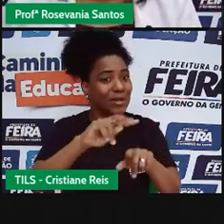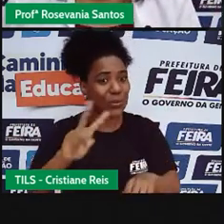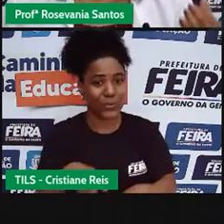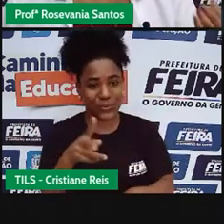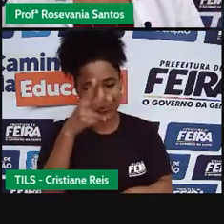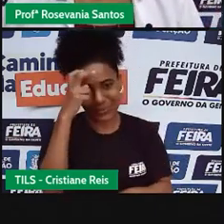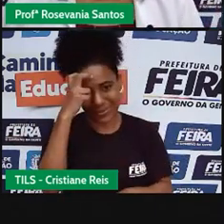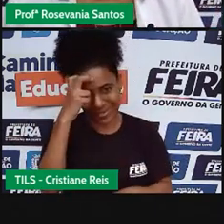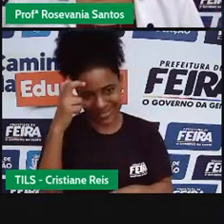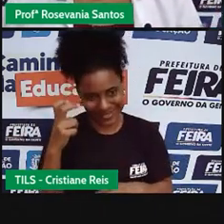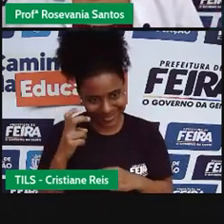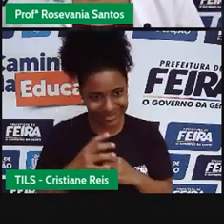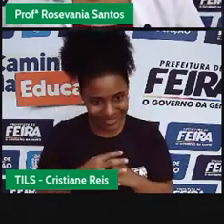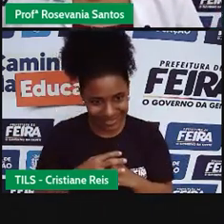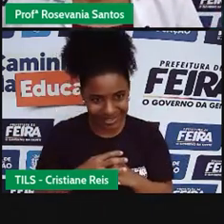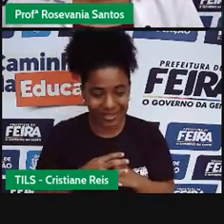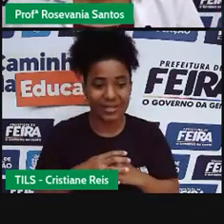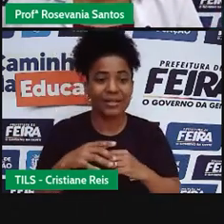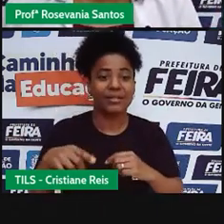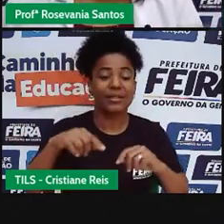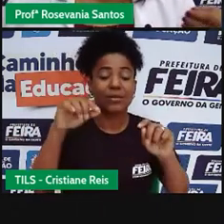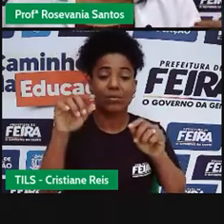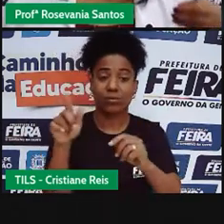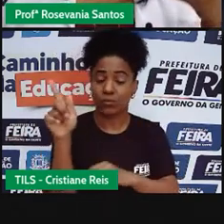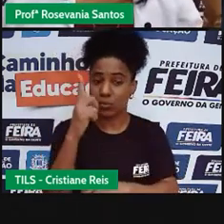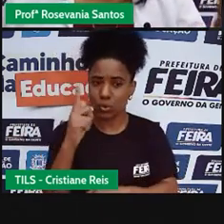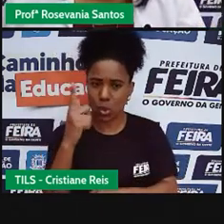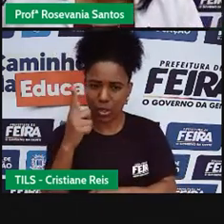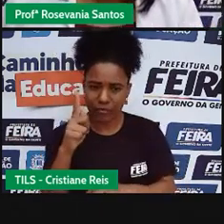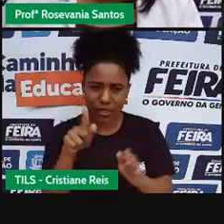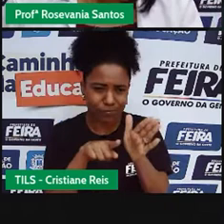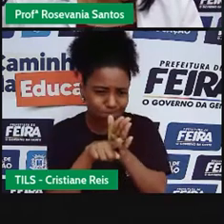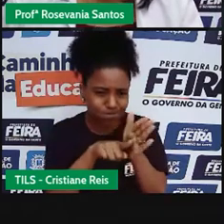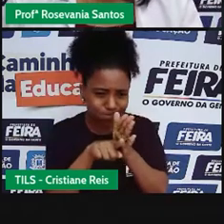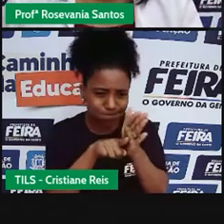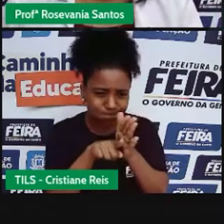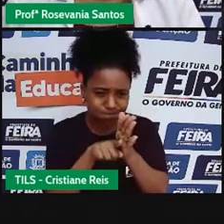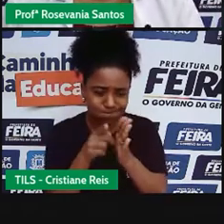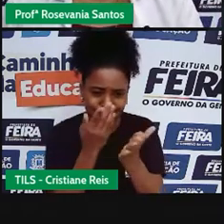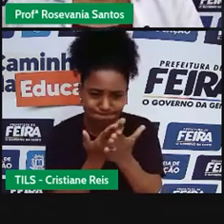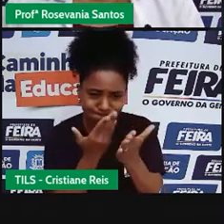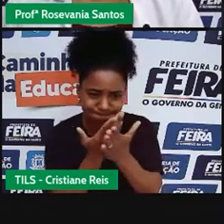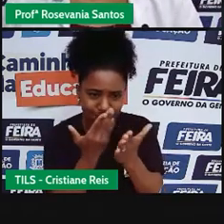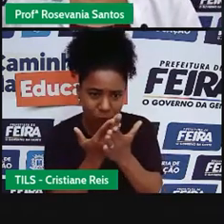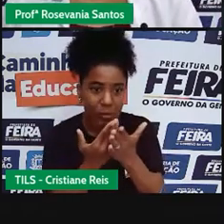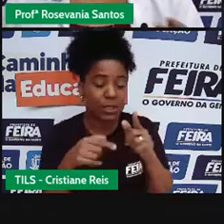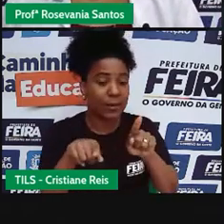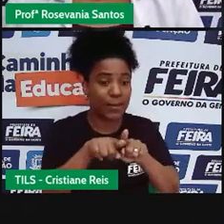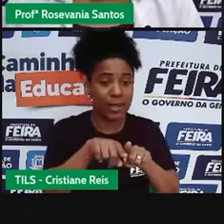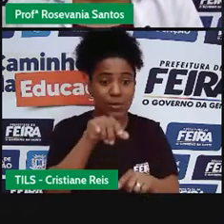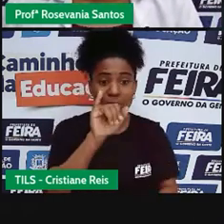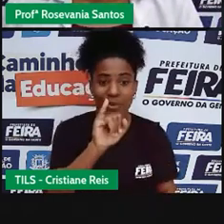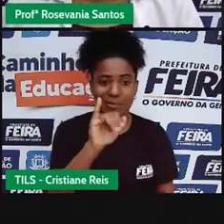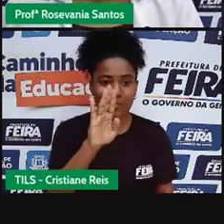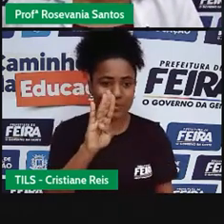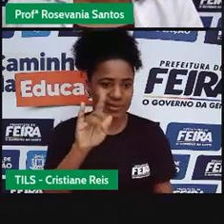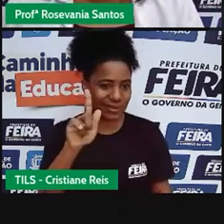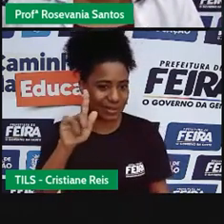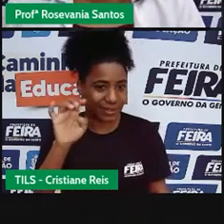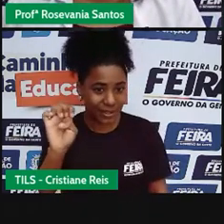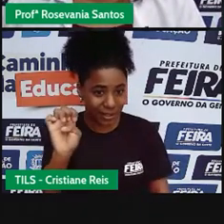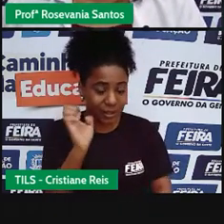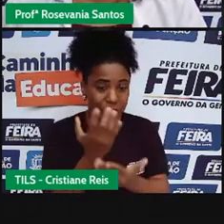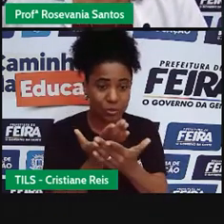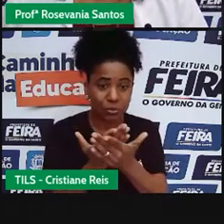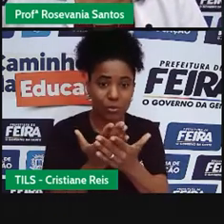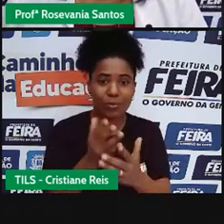aspectos aí que a maioria dos geógrafos, né, ou do pessoal do próprio BGE, levou em consideração para dividir essas